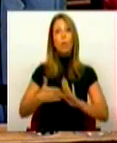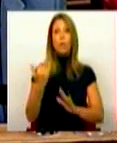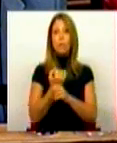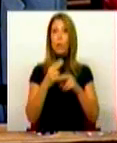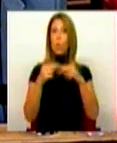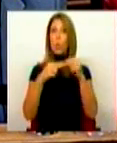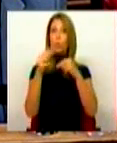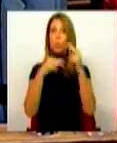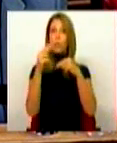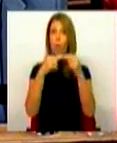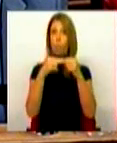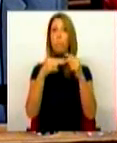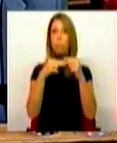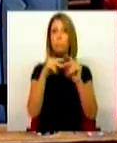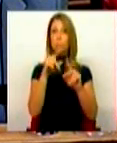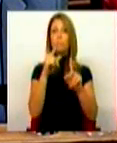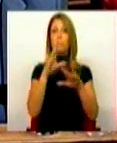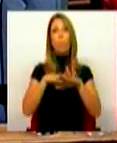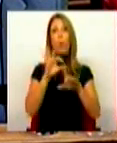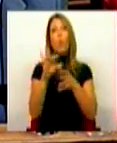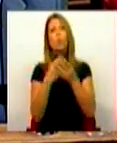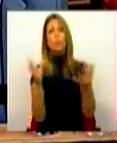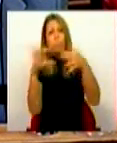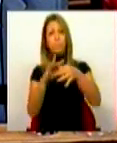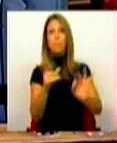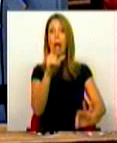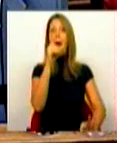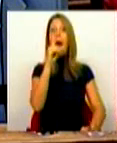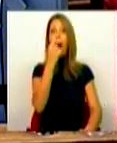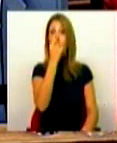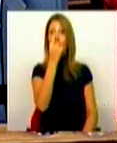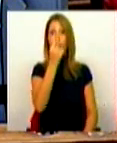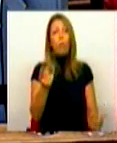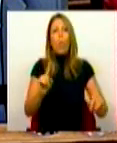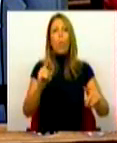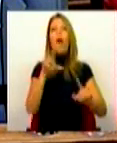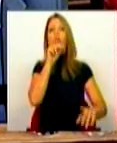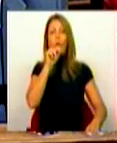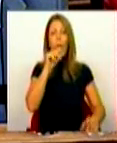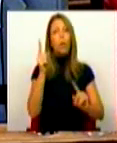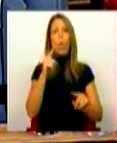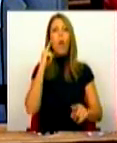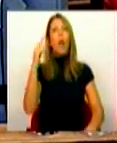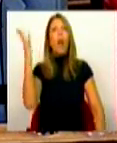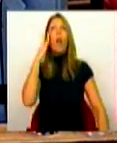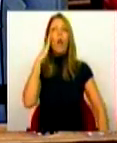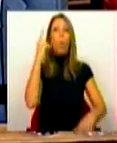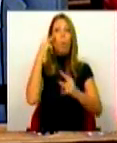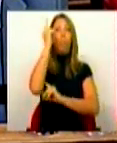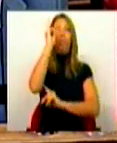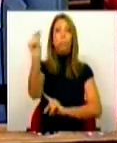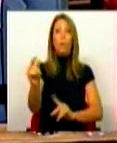da solução de Alcochete não eram números megalómanos, são números hoje já muito ultrapassados pela realidade